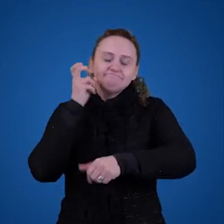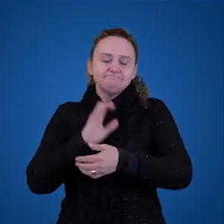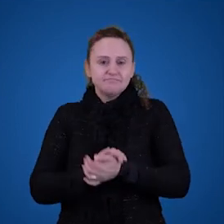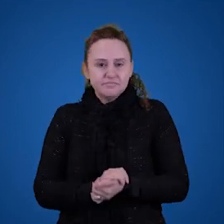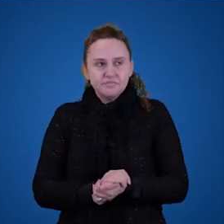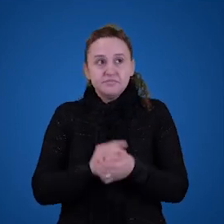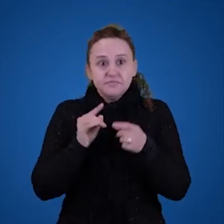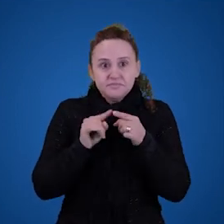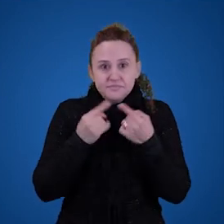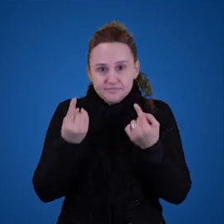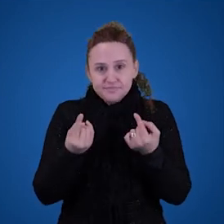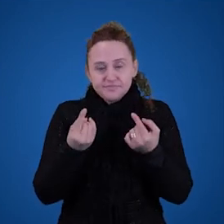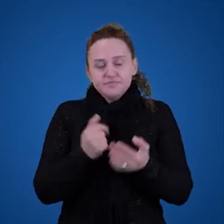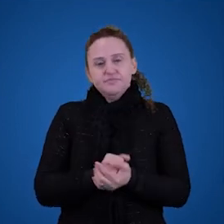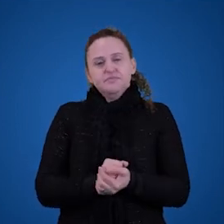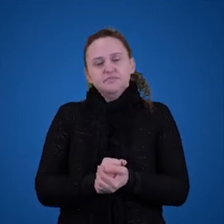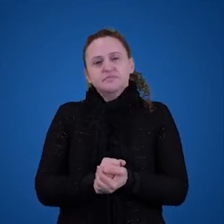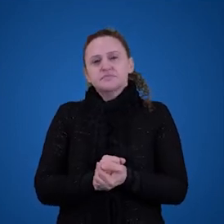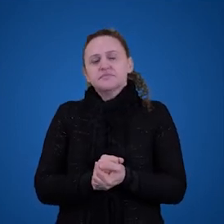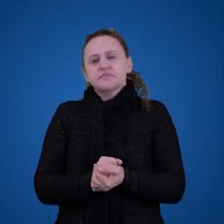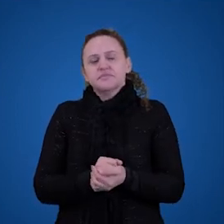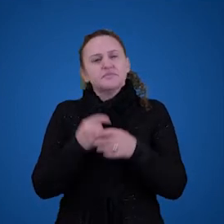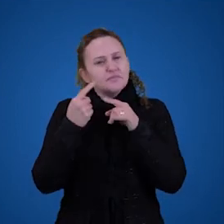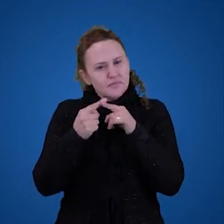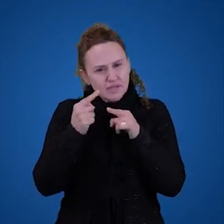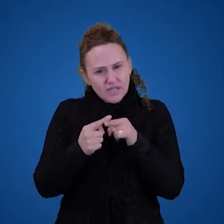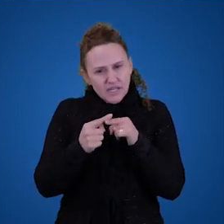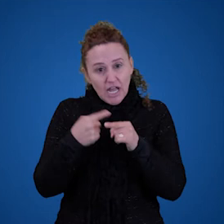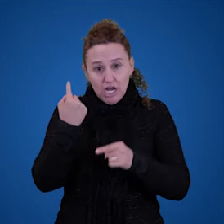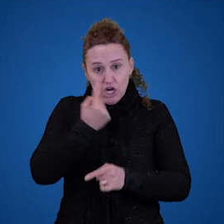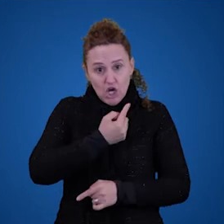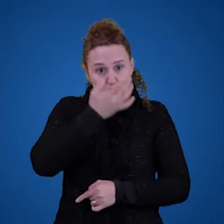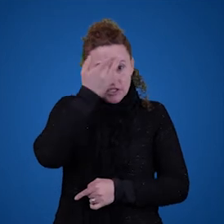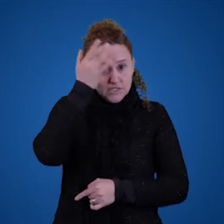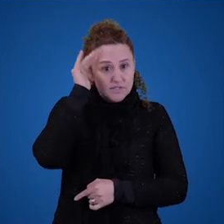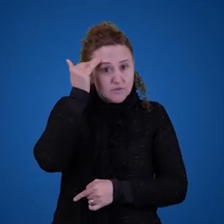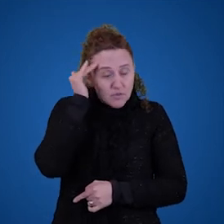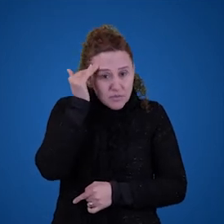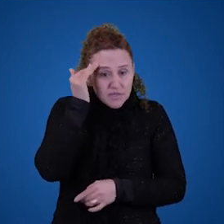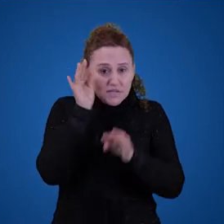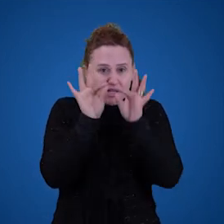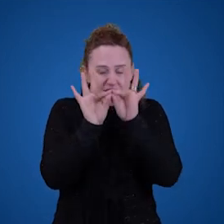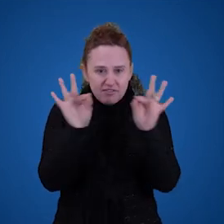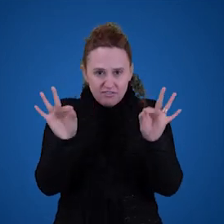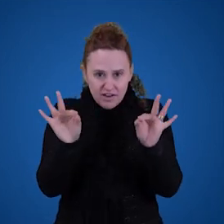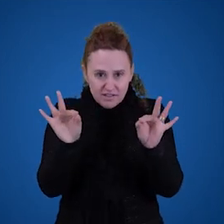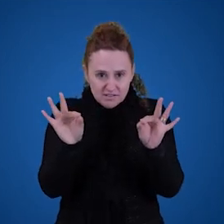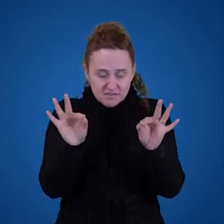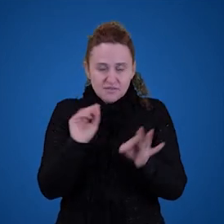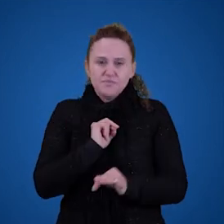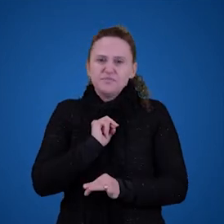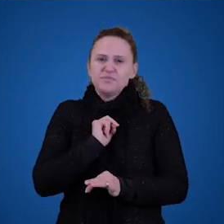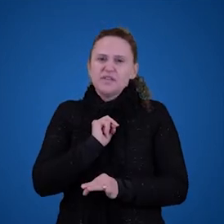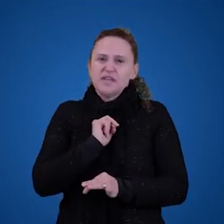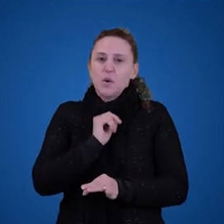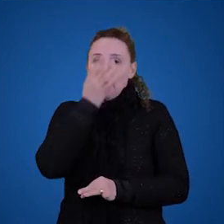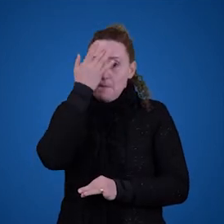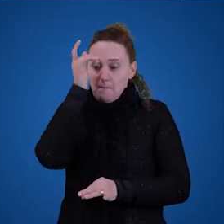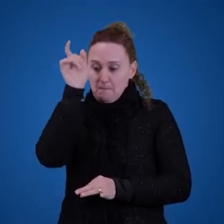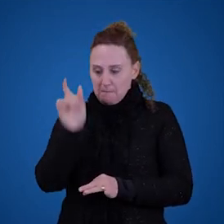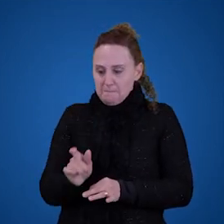significado é ruim. Por quê? Porque nós compreendemos a frase Bentinho era uma pessoa ciumenta.